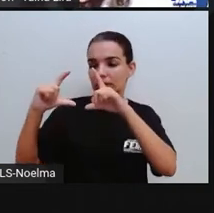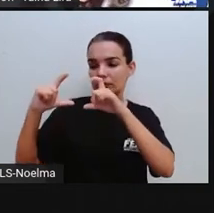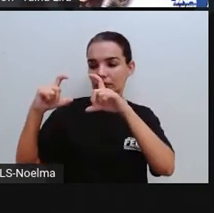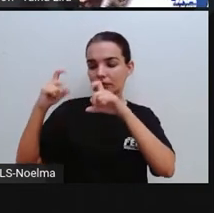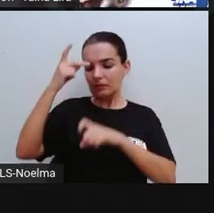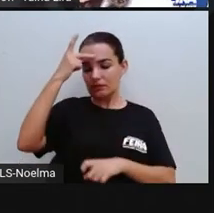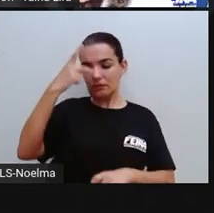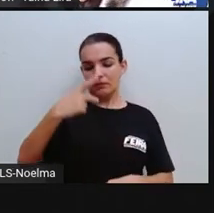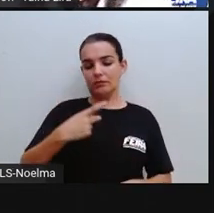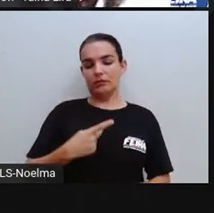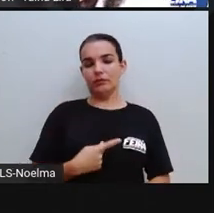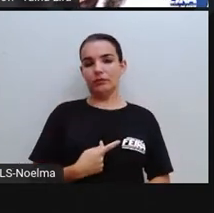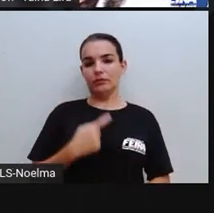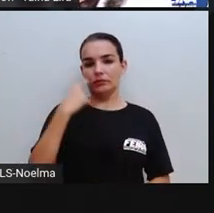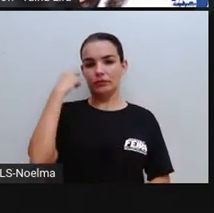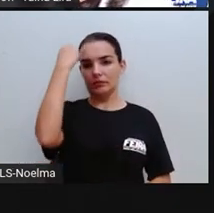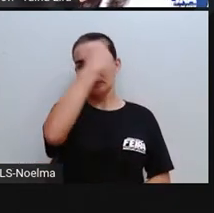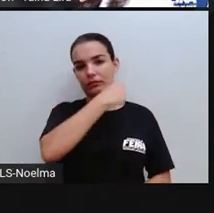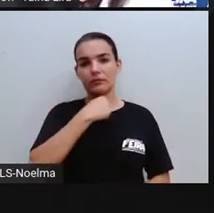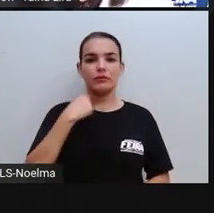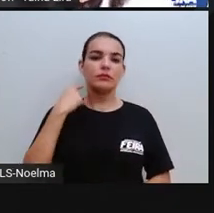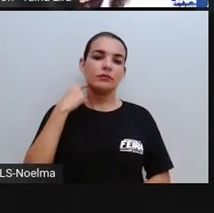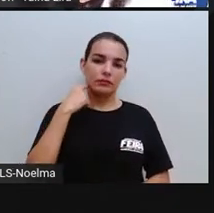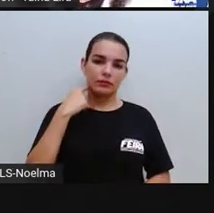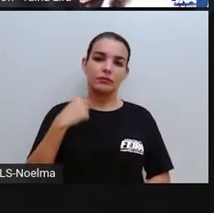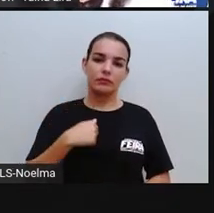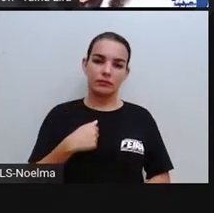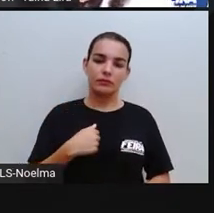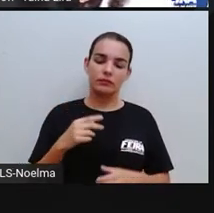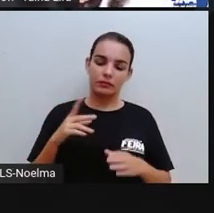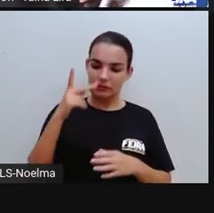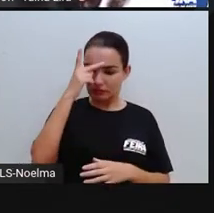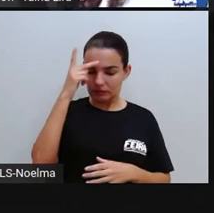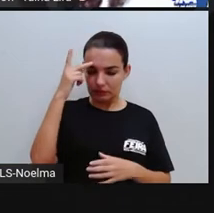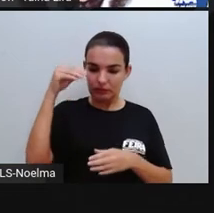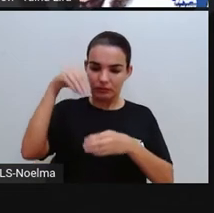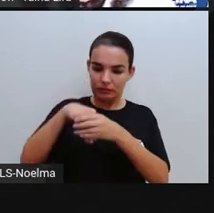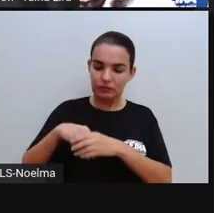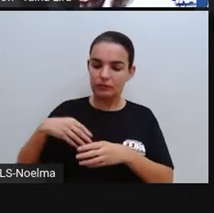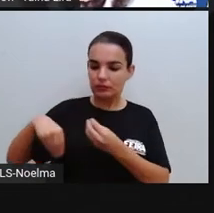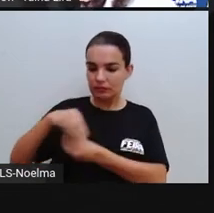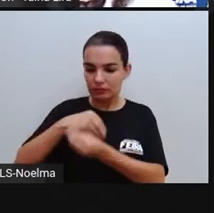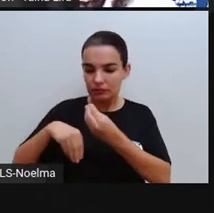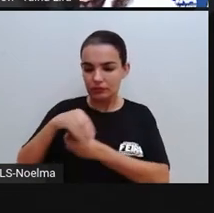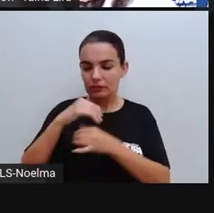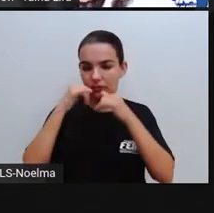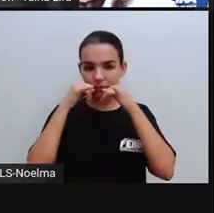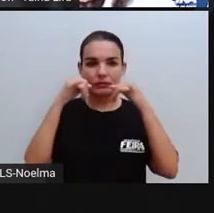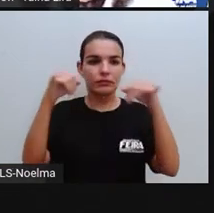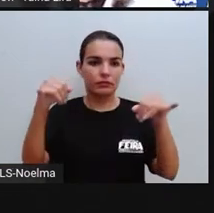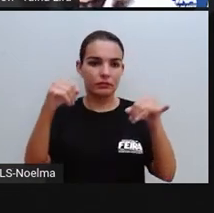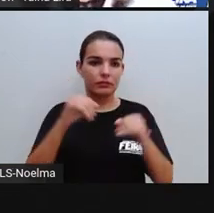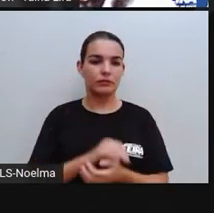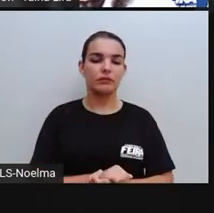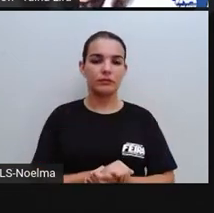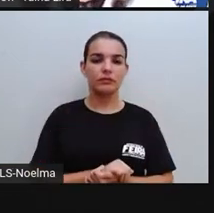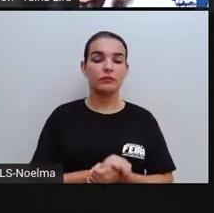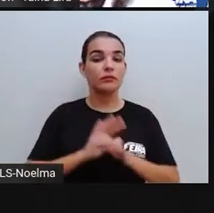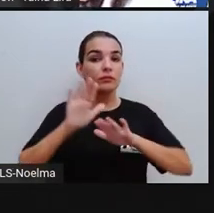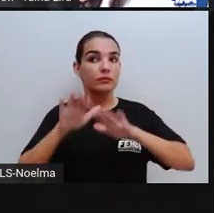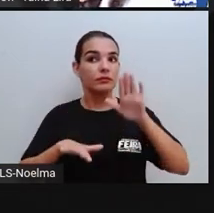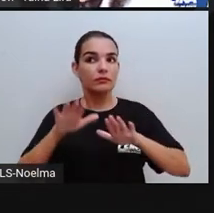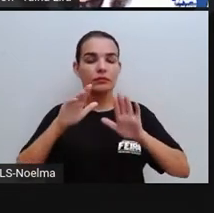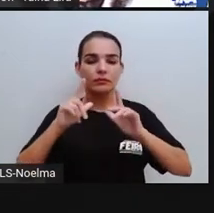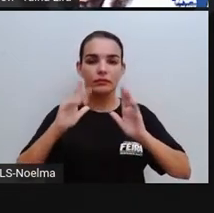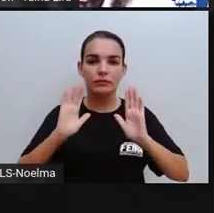das pessoas que estão ali envolvidas, tá bom? Às vezes, já houve casos